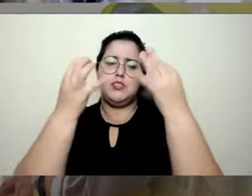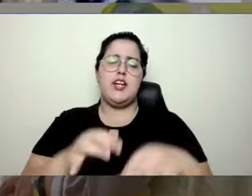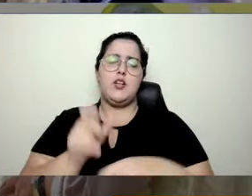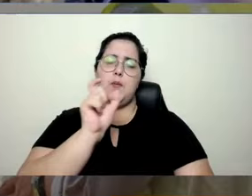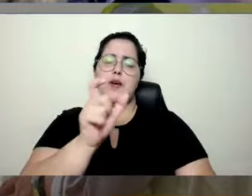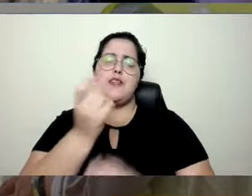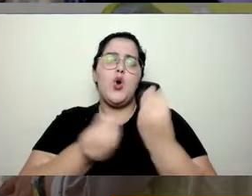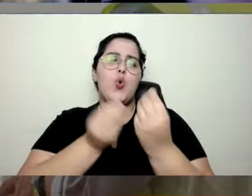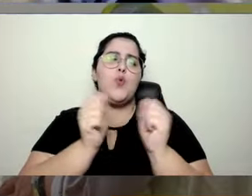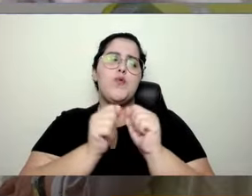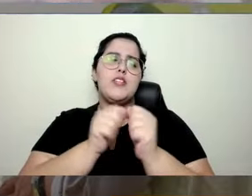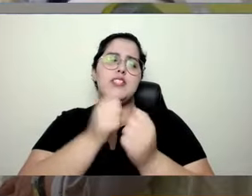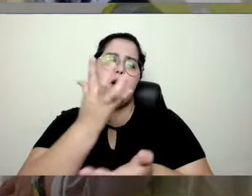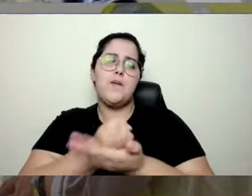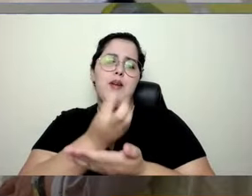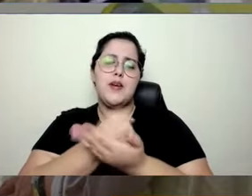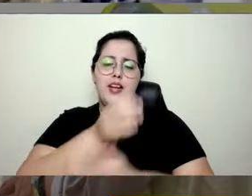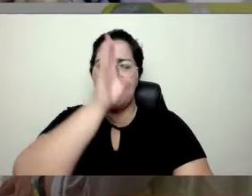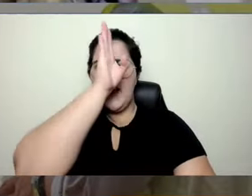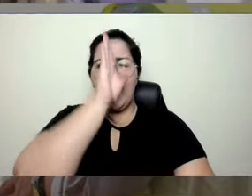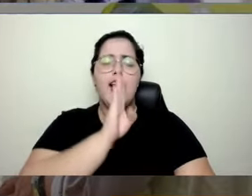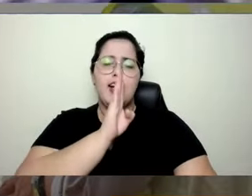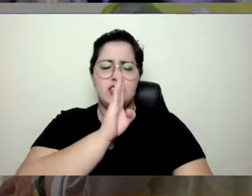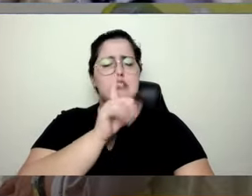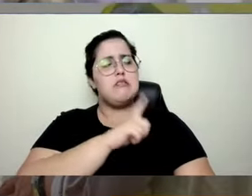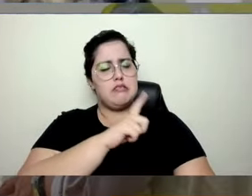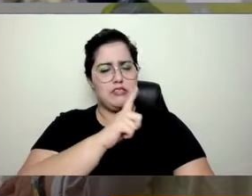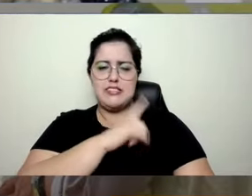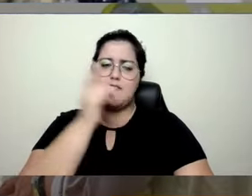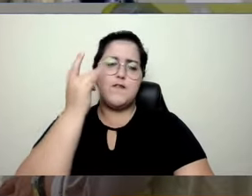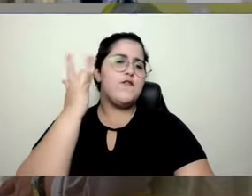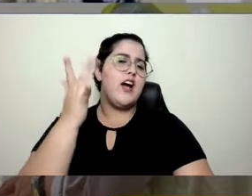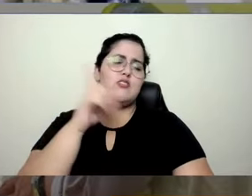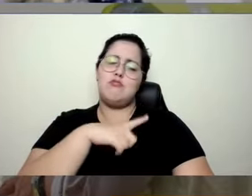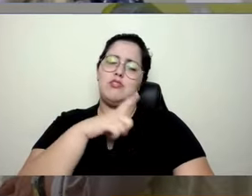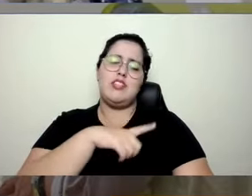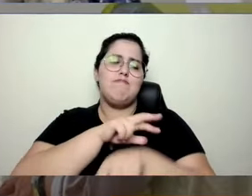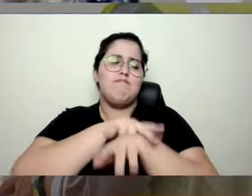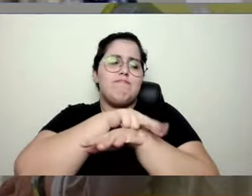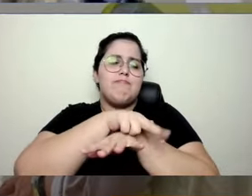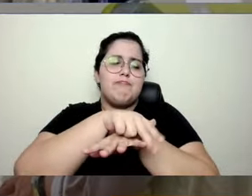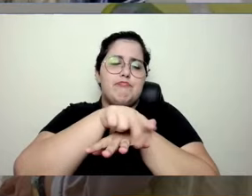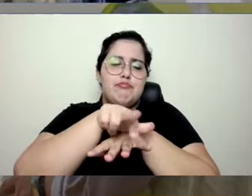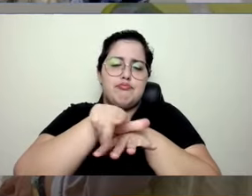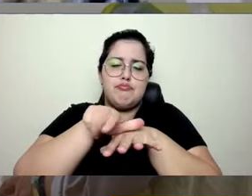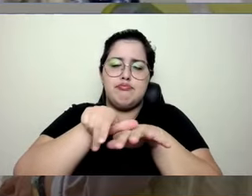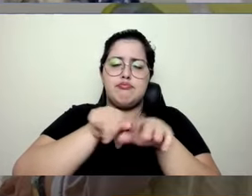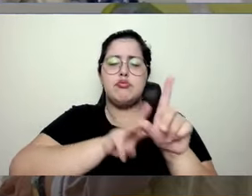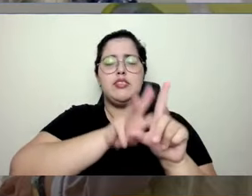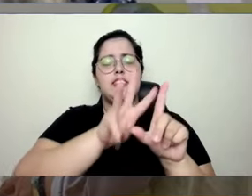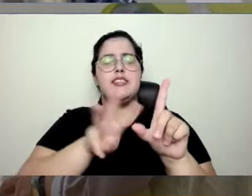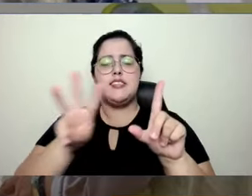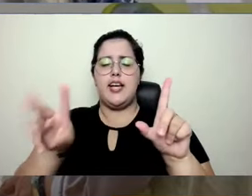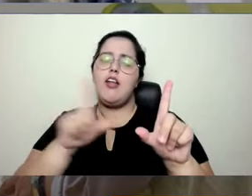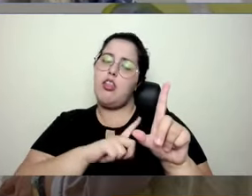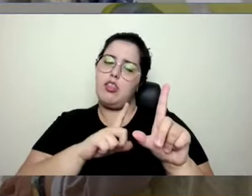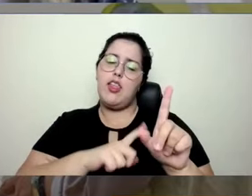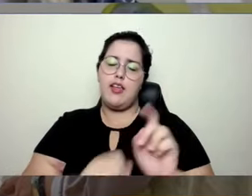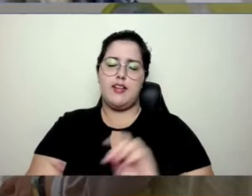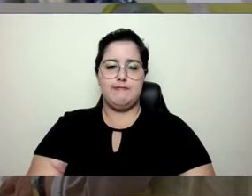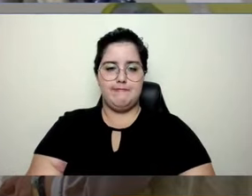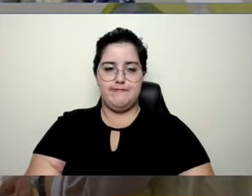aplicativo gratuito online, que você acha dezenas de sites que podem atender essa demanda, por exemplo.